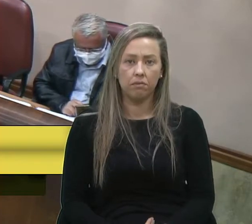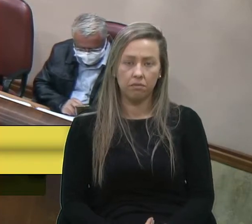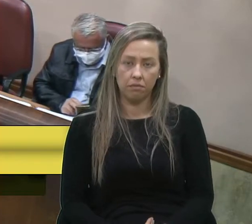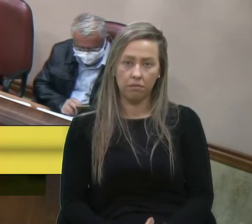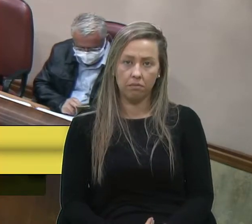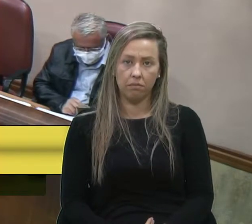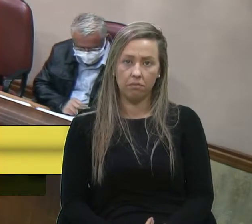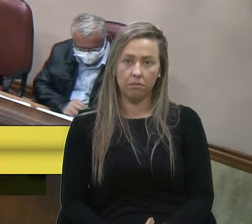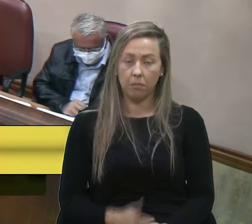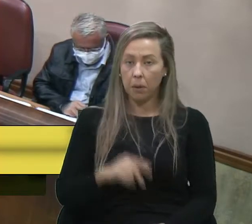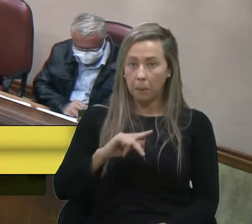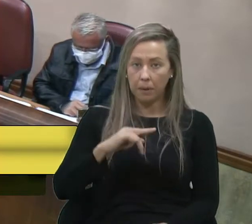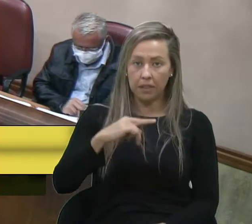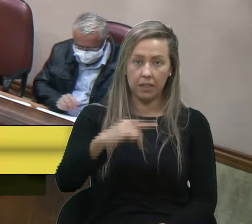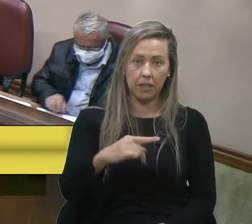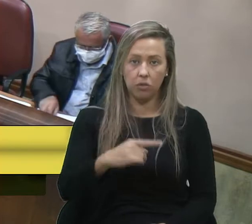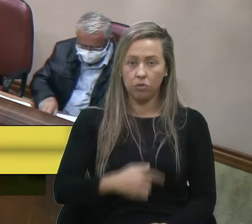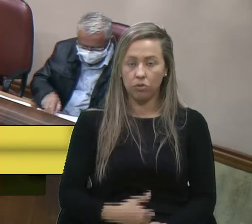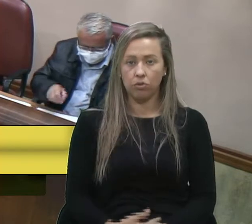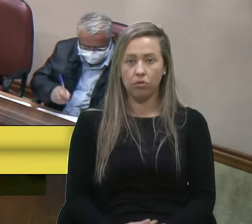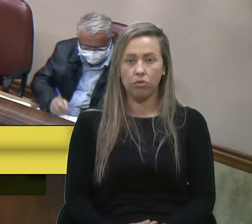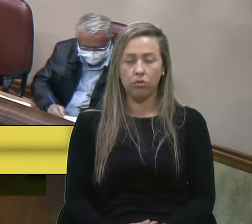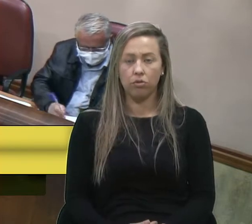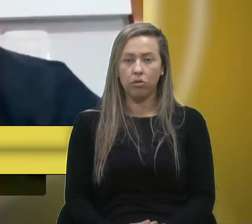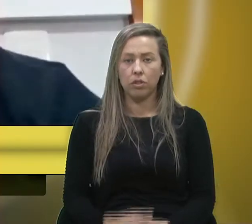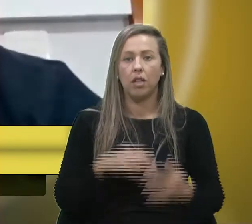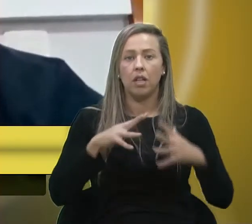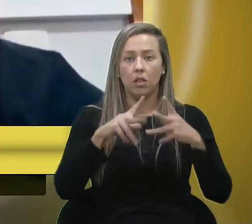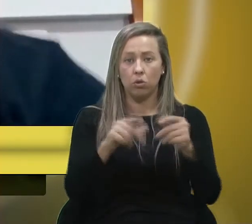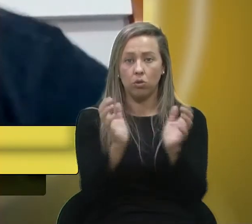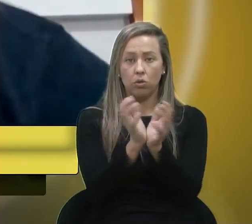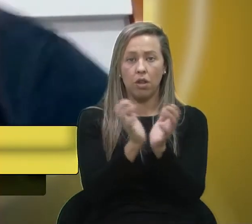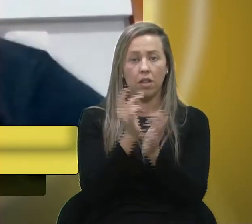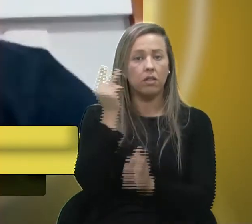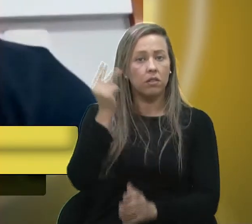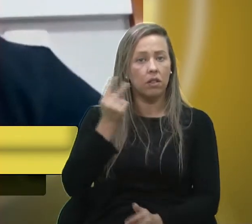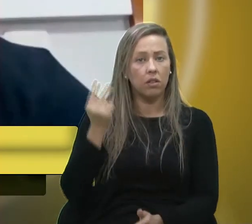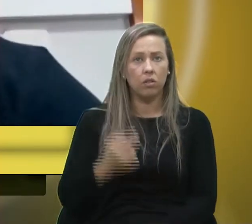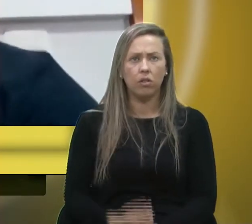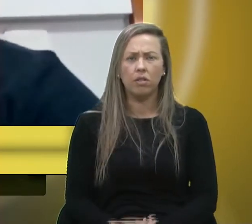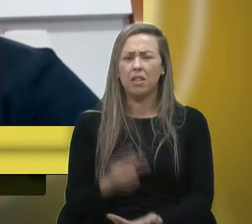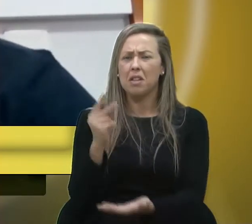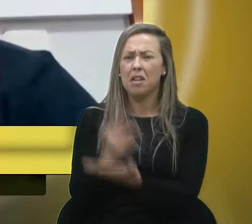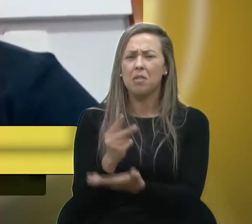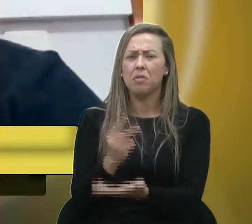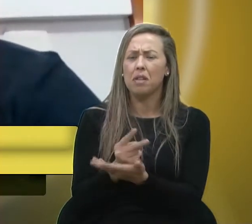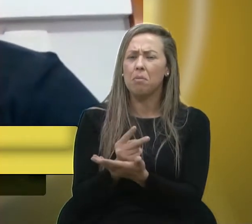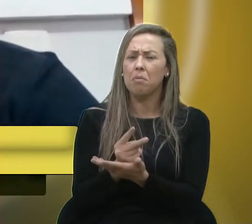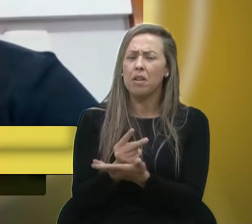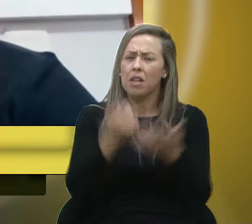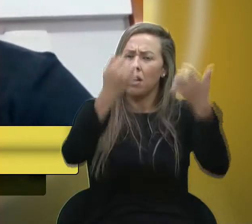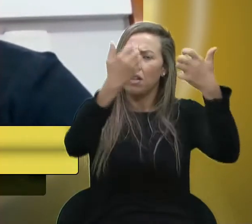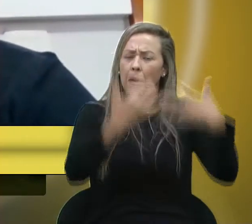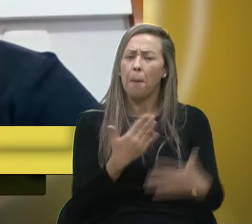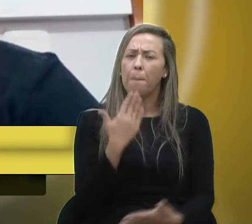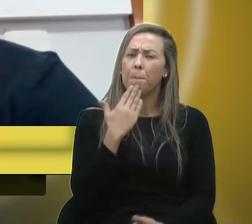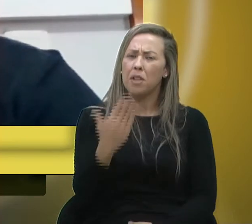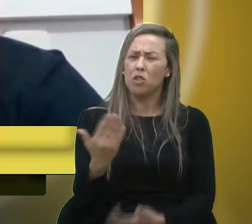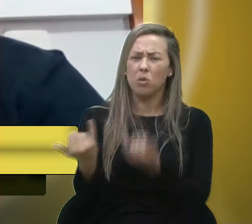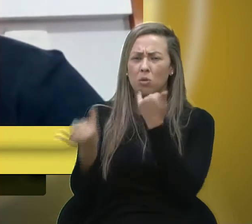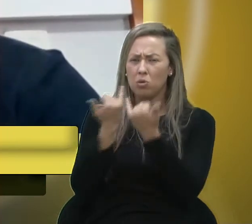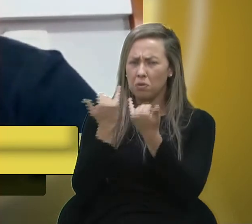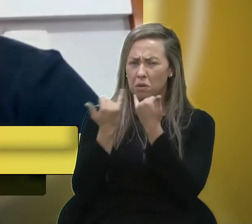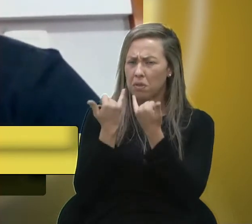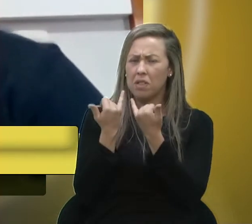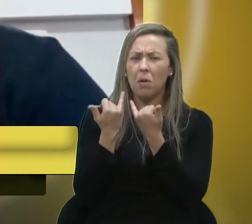Senhor presidente, demais colegas vereadores, eu sempre digo que um pedido de informação é uma questão de